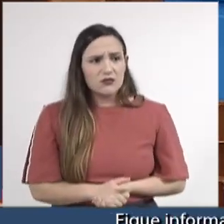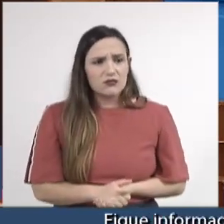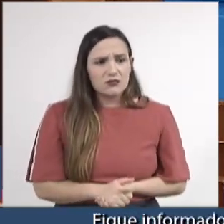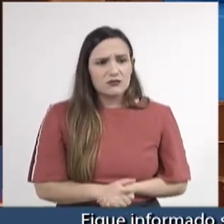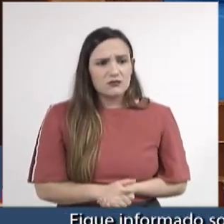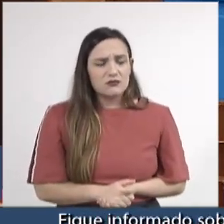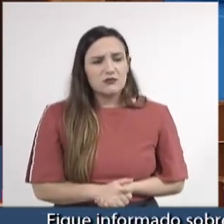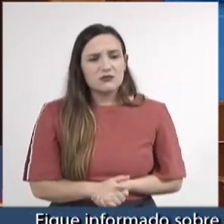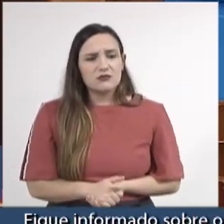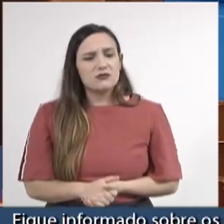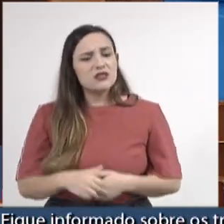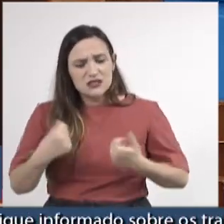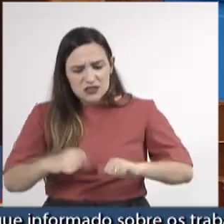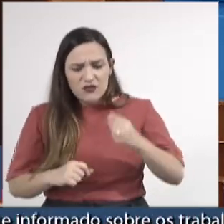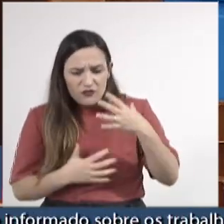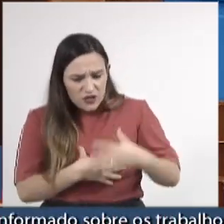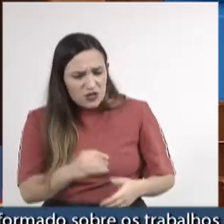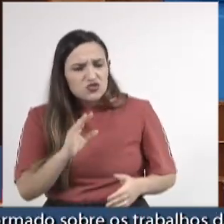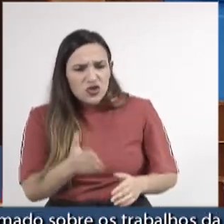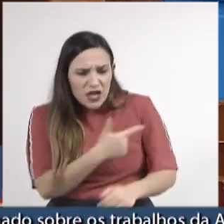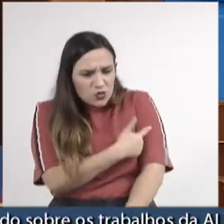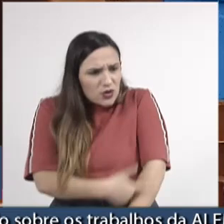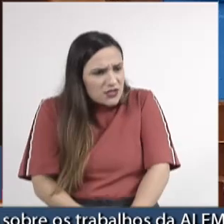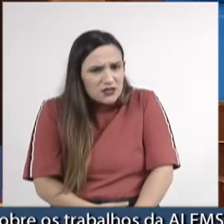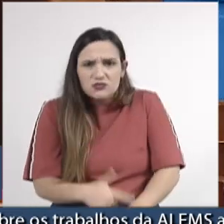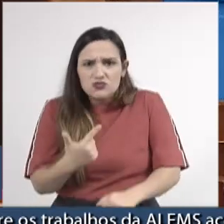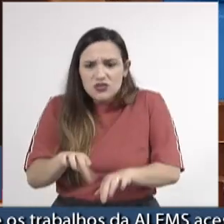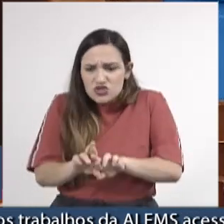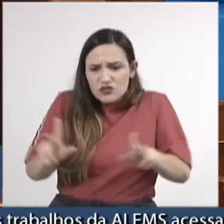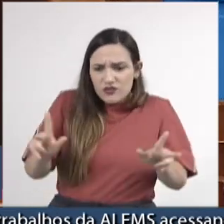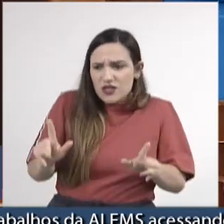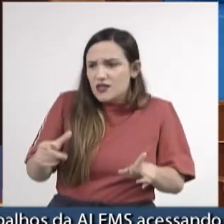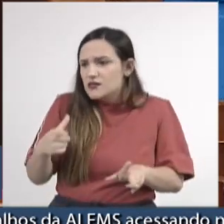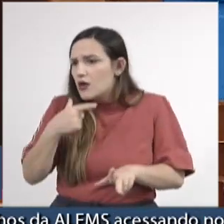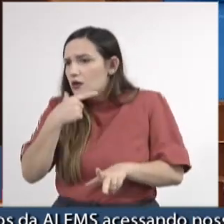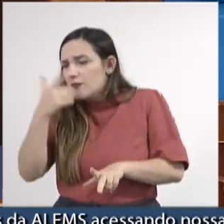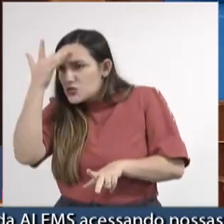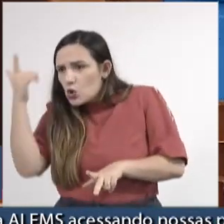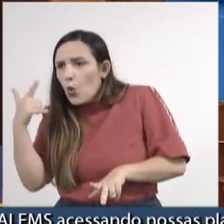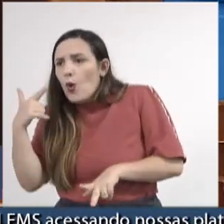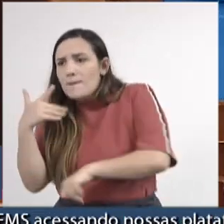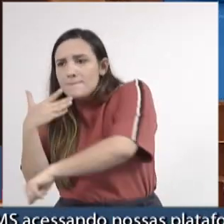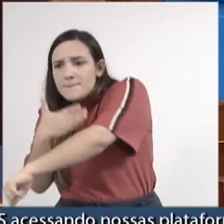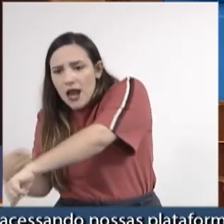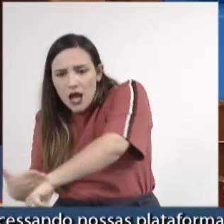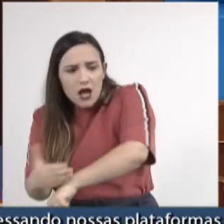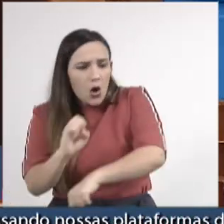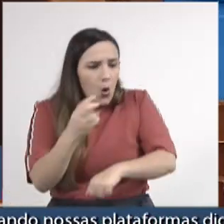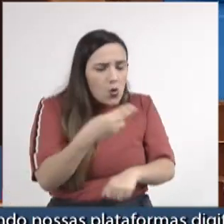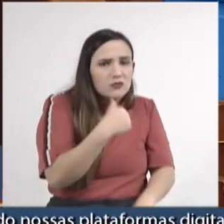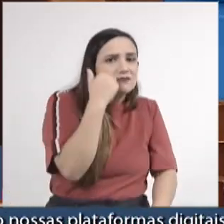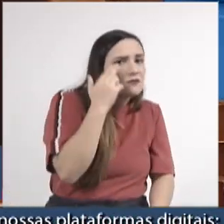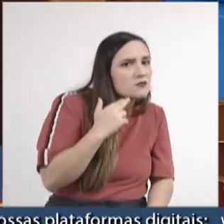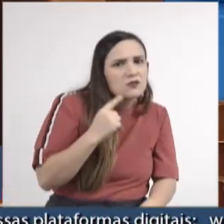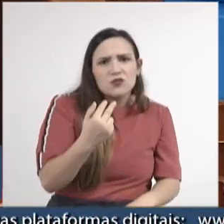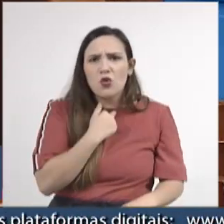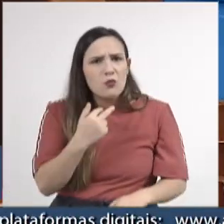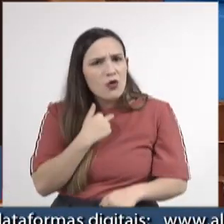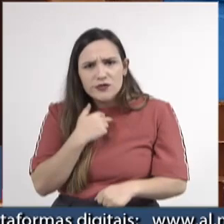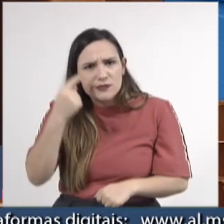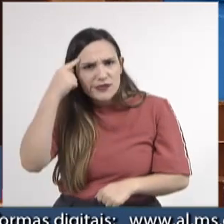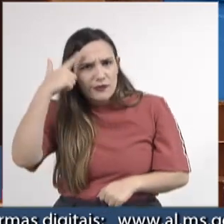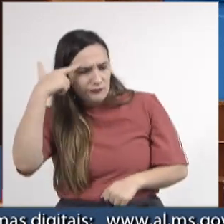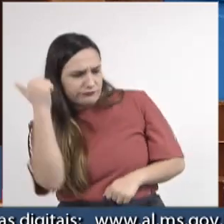educados desde pequenos a não fazerem distinção de pessoas, a não considerar ninguém inferior.